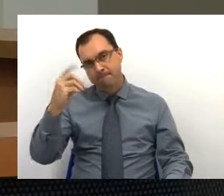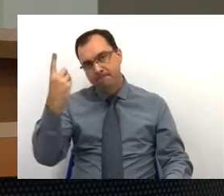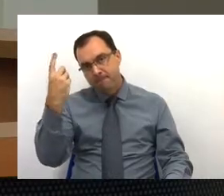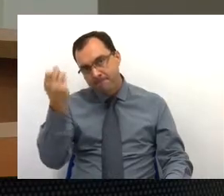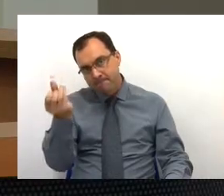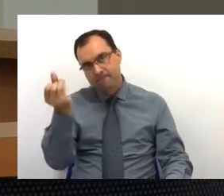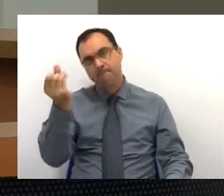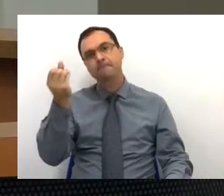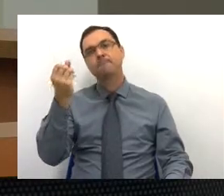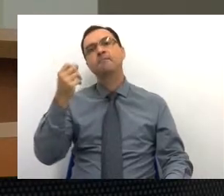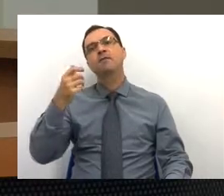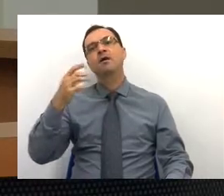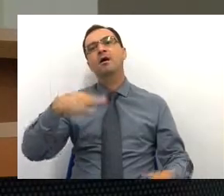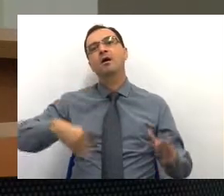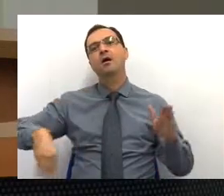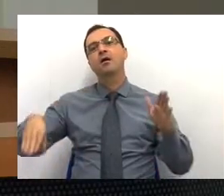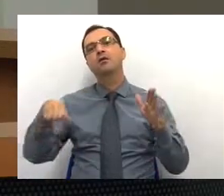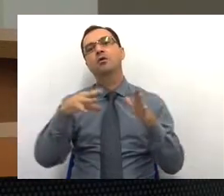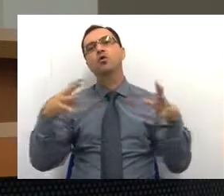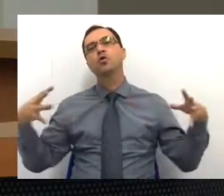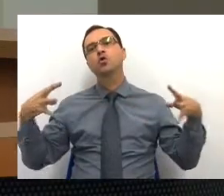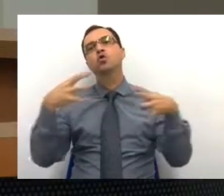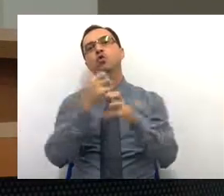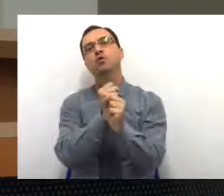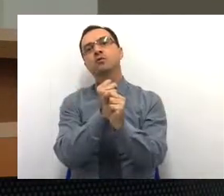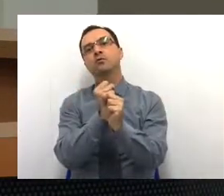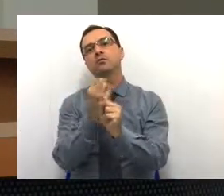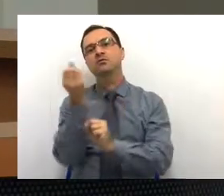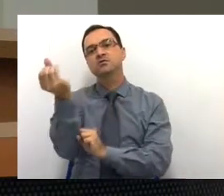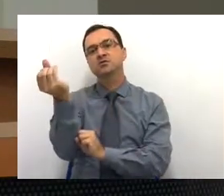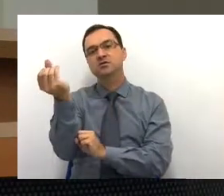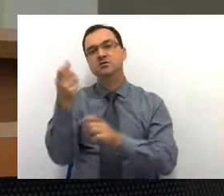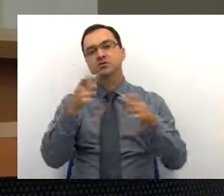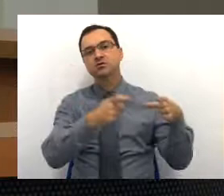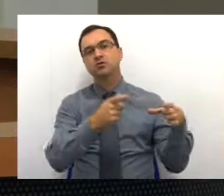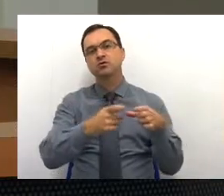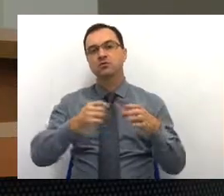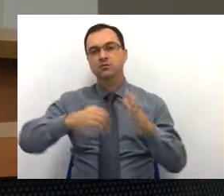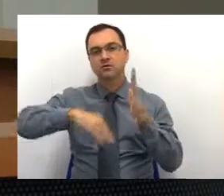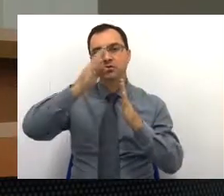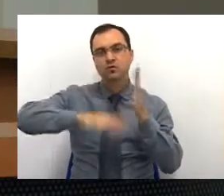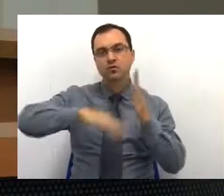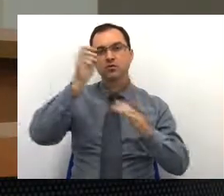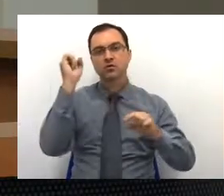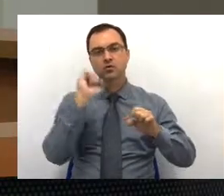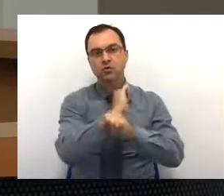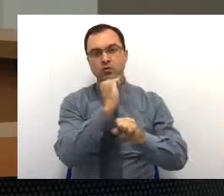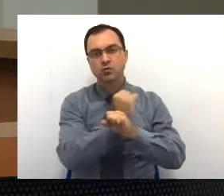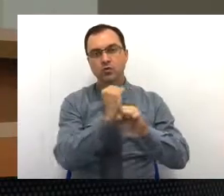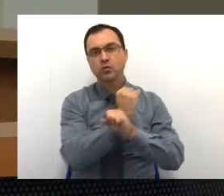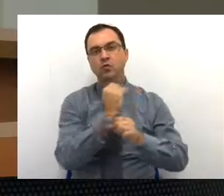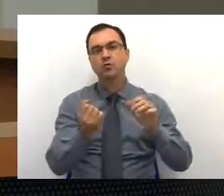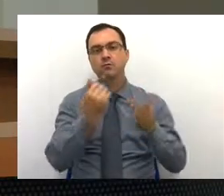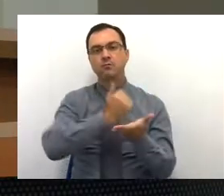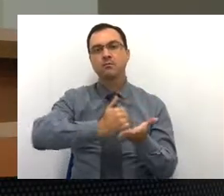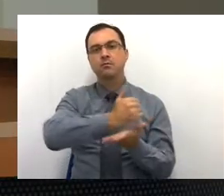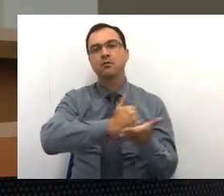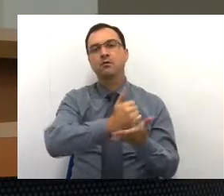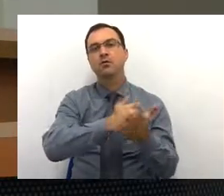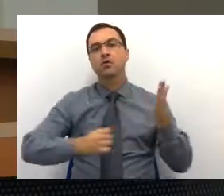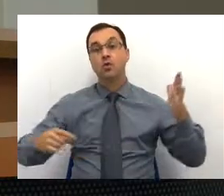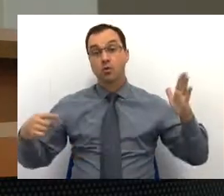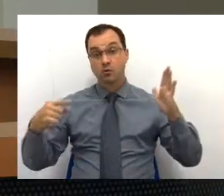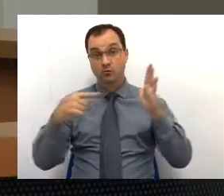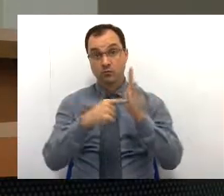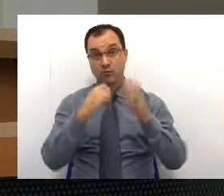chegar ao total de seis unidades. O objetivo de reforma de unidades básicas, o objetivo